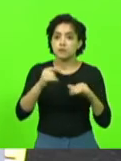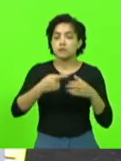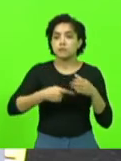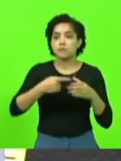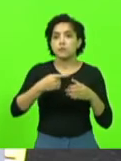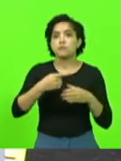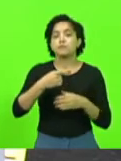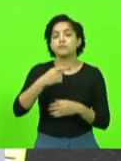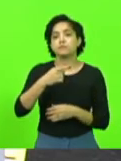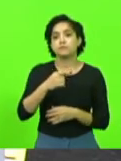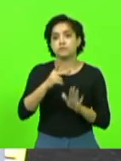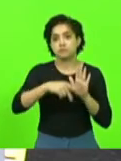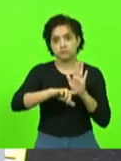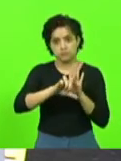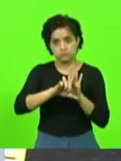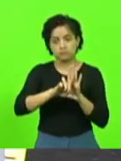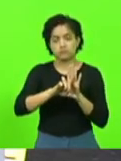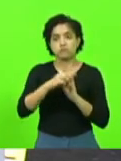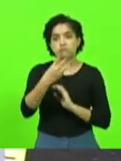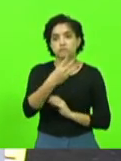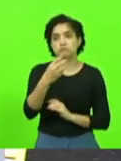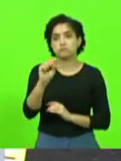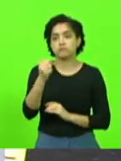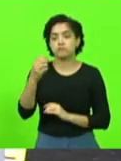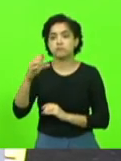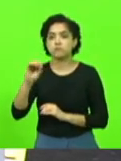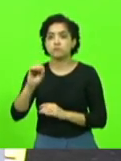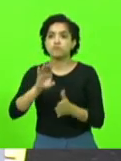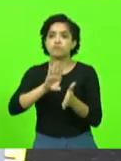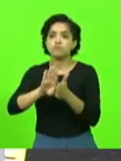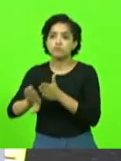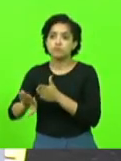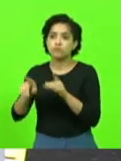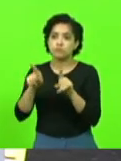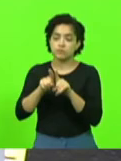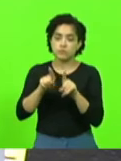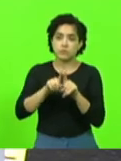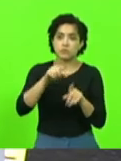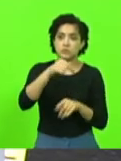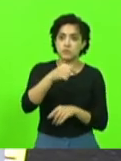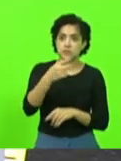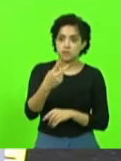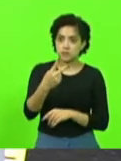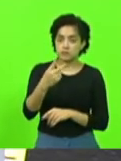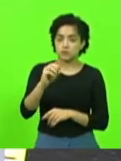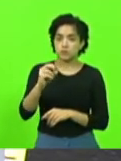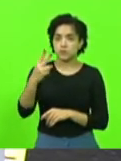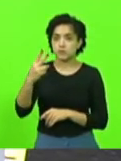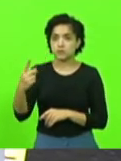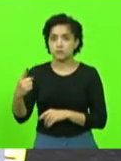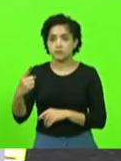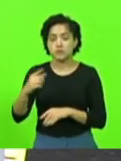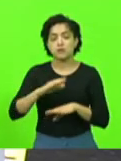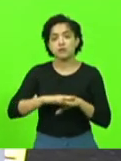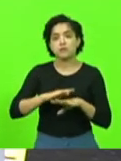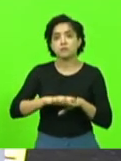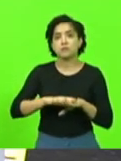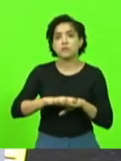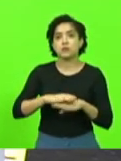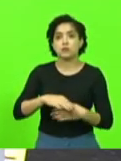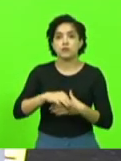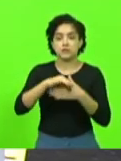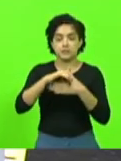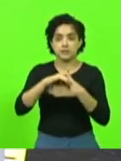-2019 foi retirado de pauta pelo autor e o projeto de lei nº-2021 foi retirado de pauta pelo líder do UMDB.